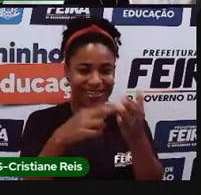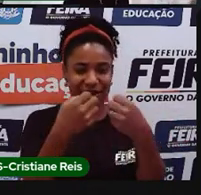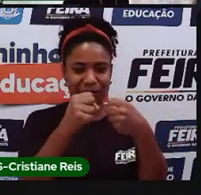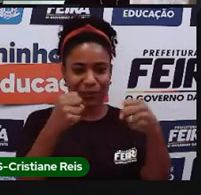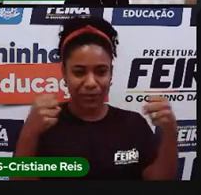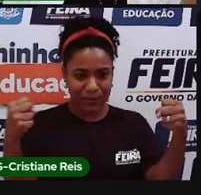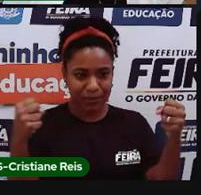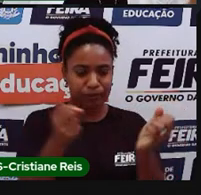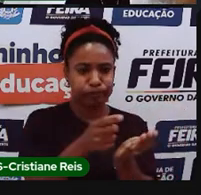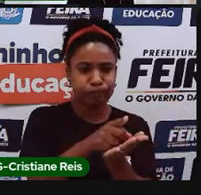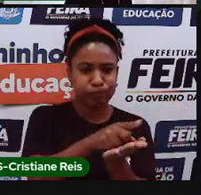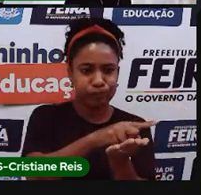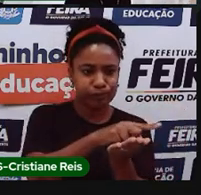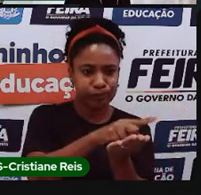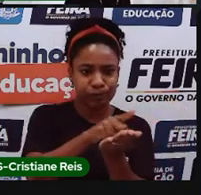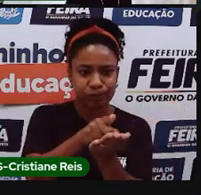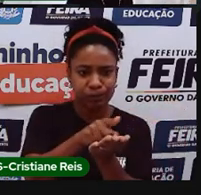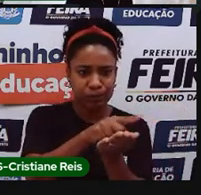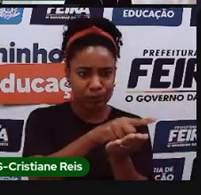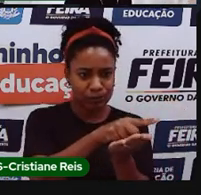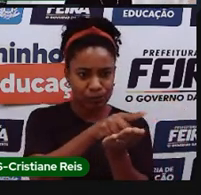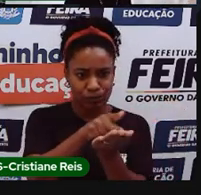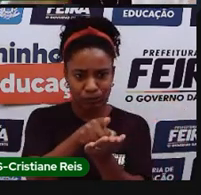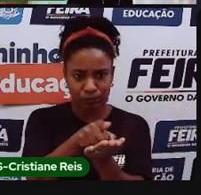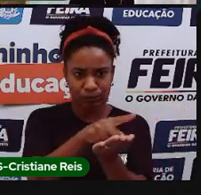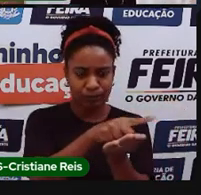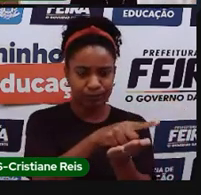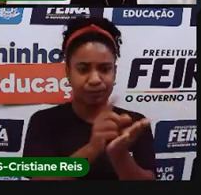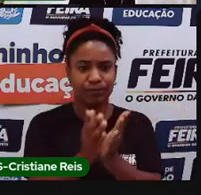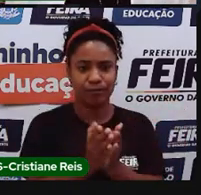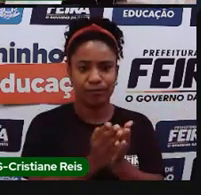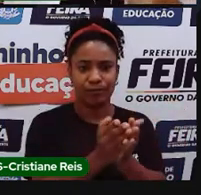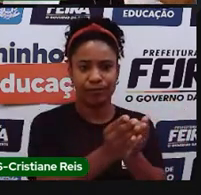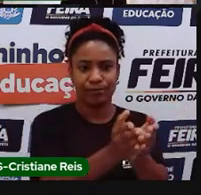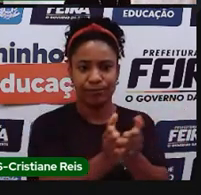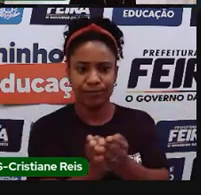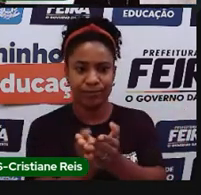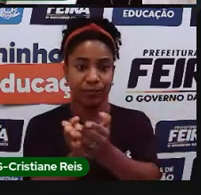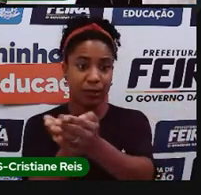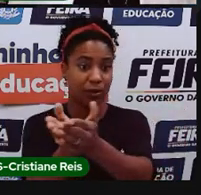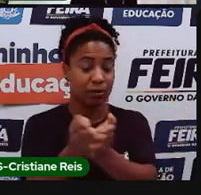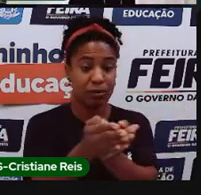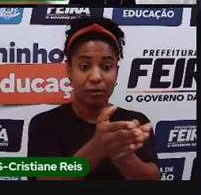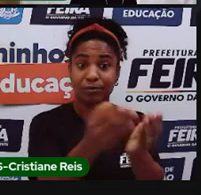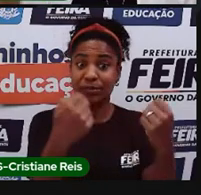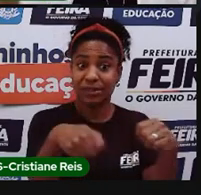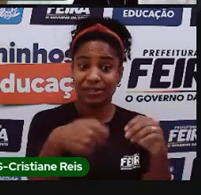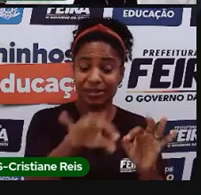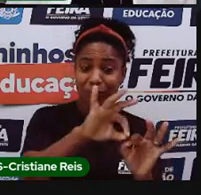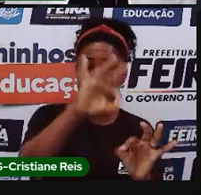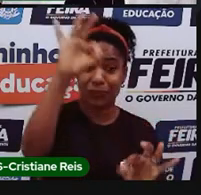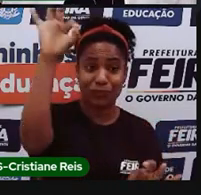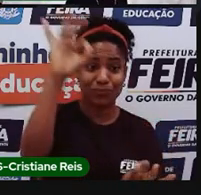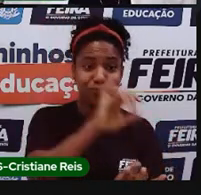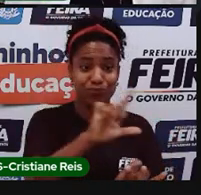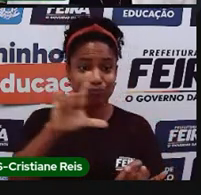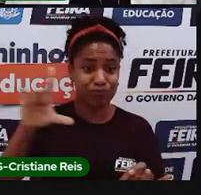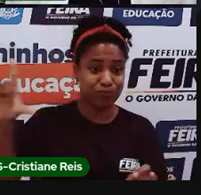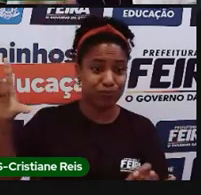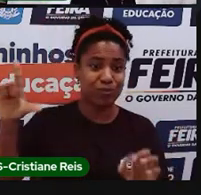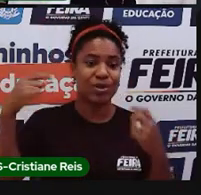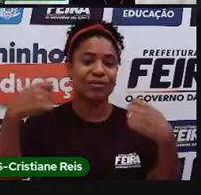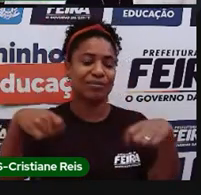da marinha. Eles têm um grau de precisão muito grande com relação às latitudes, às longitudes, têm informações mais